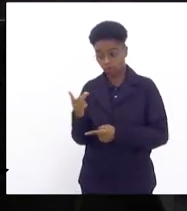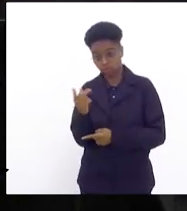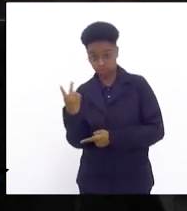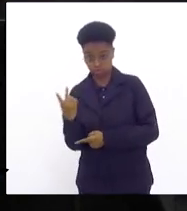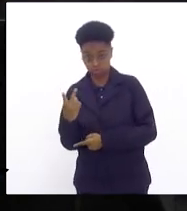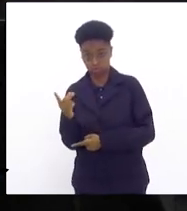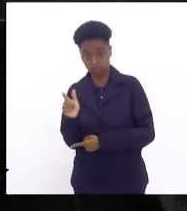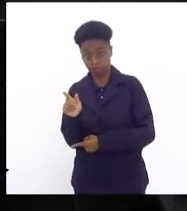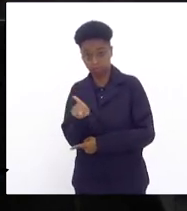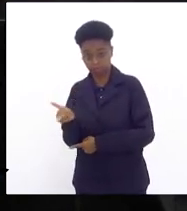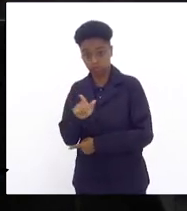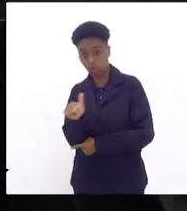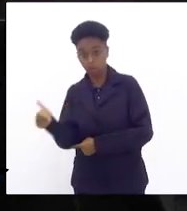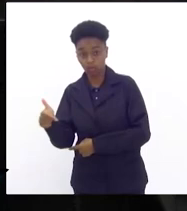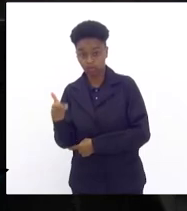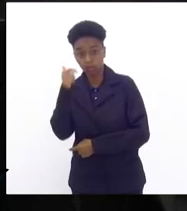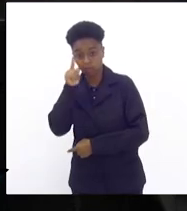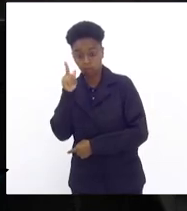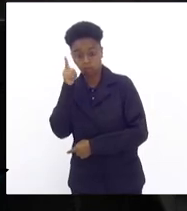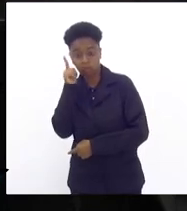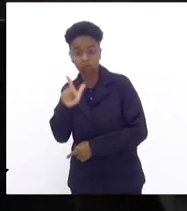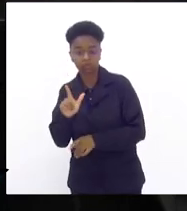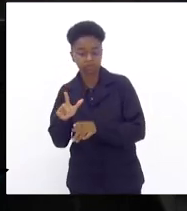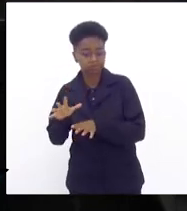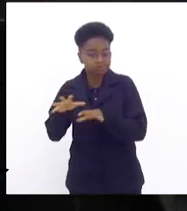outras professoras